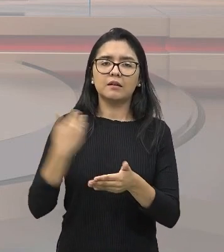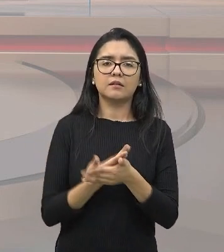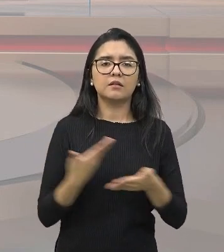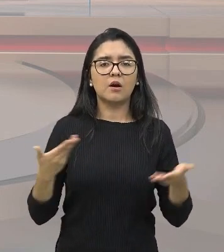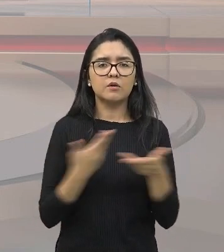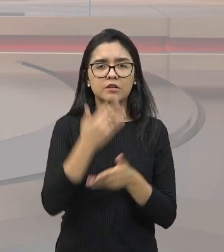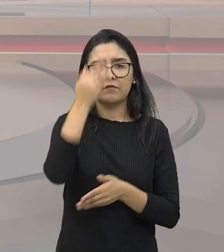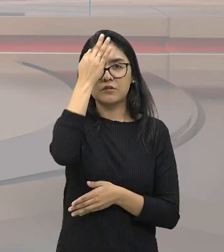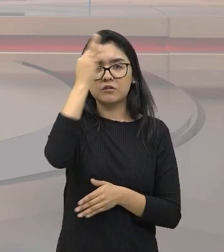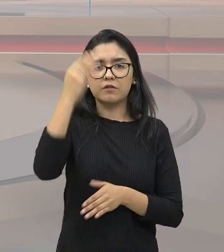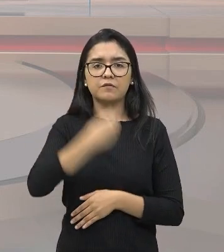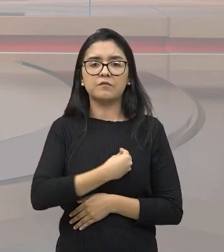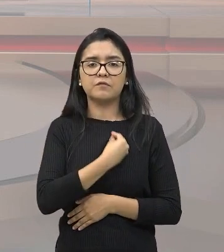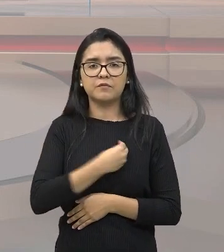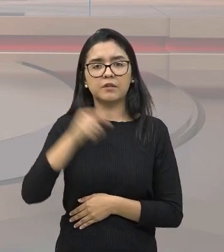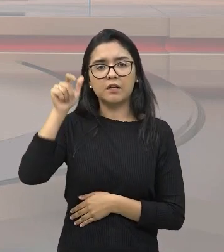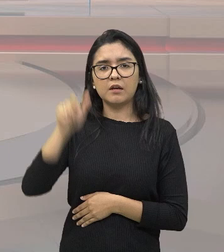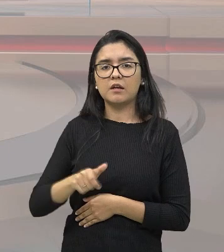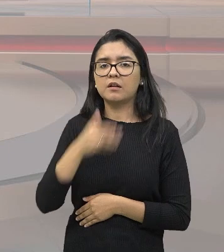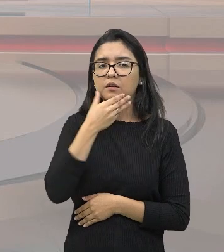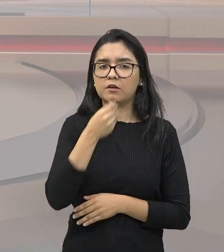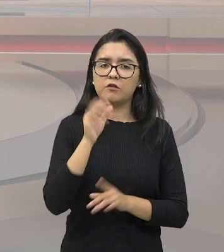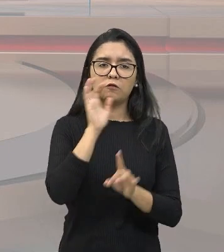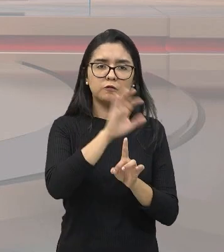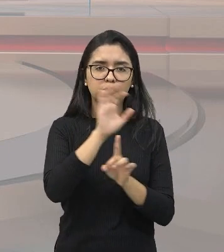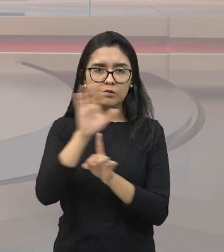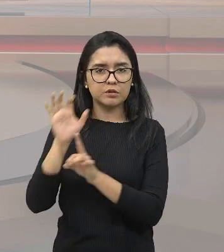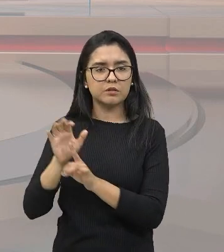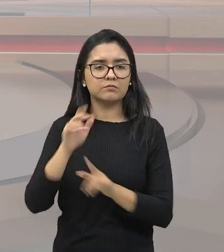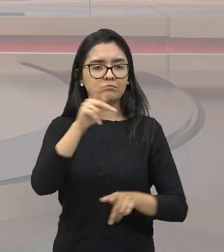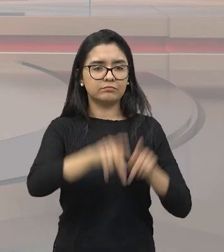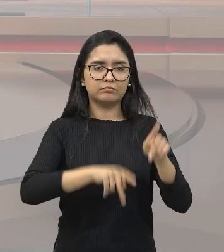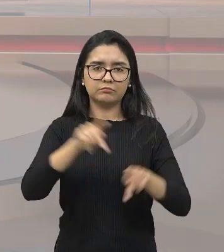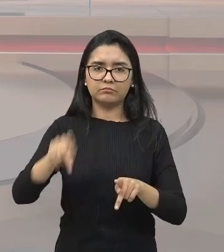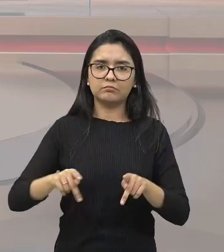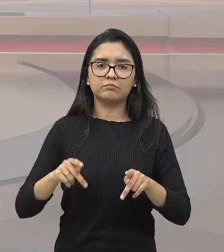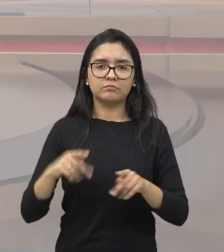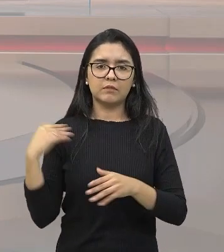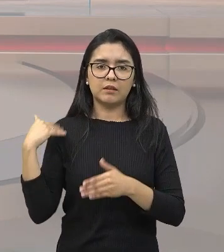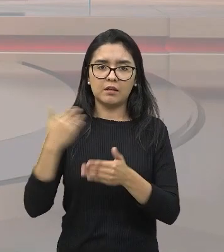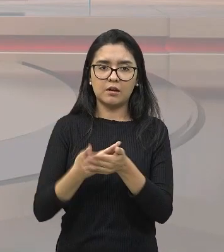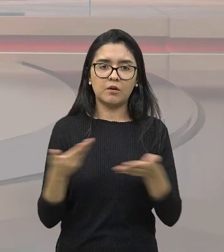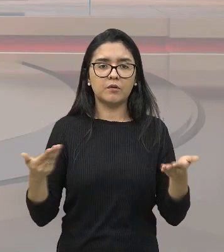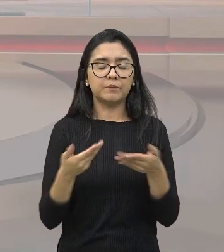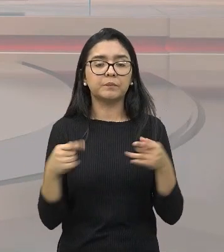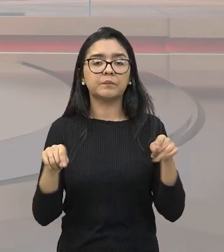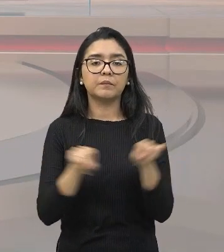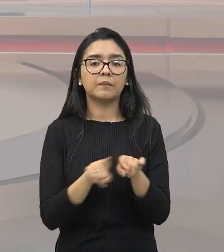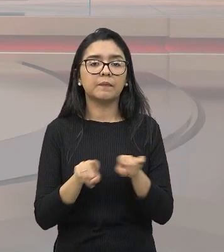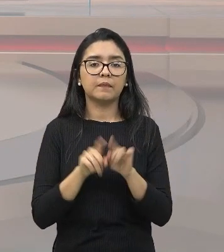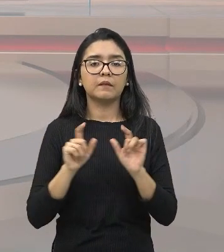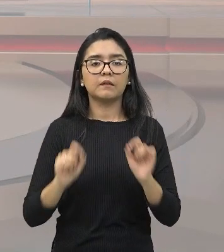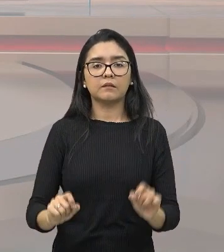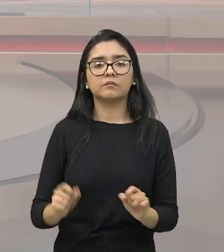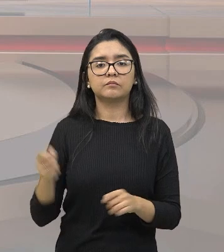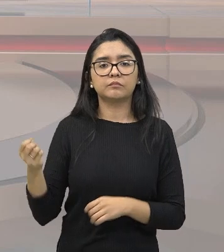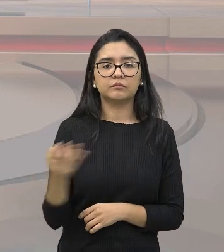filosofia de vida do Mahatma Gandhi influencia muitas pessoas. Mas nós vamos ter também processos de modernização e